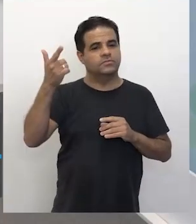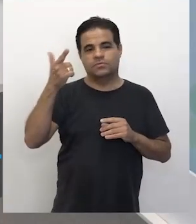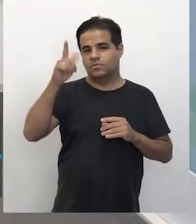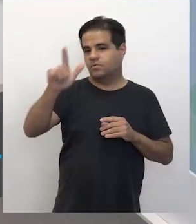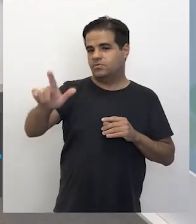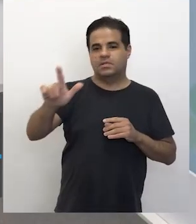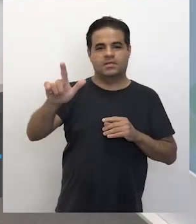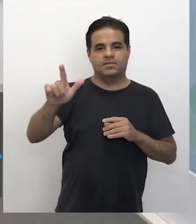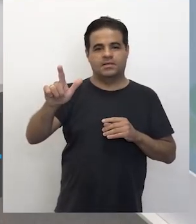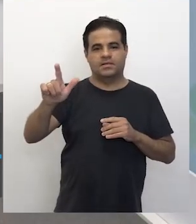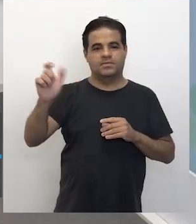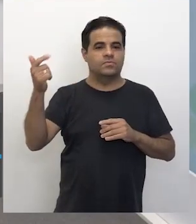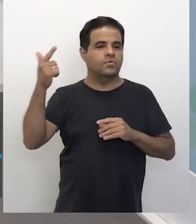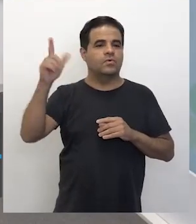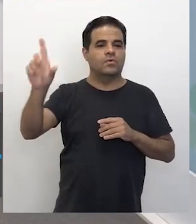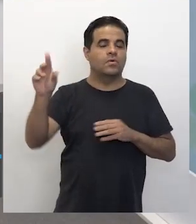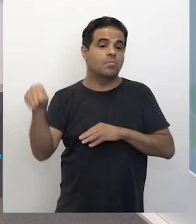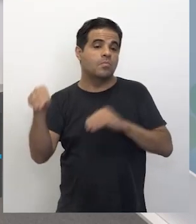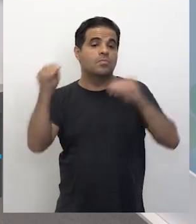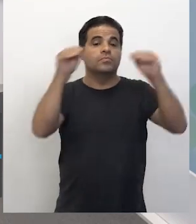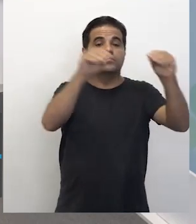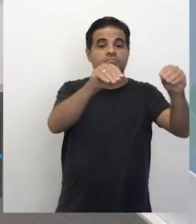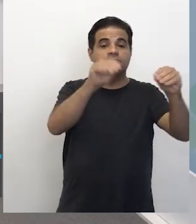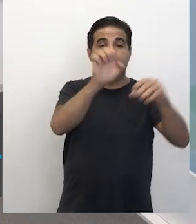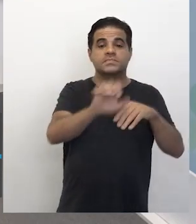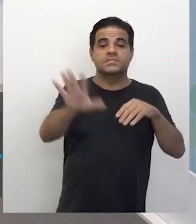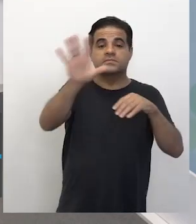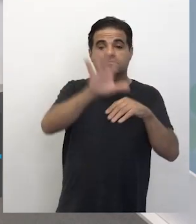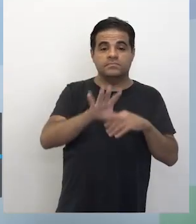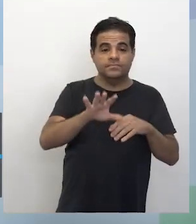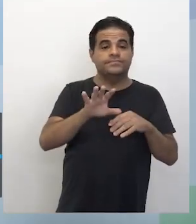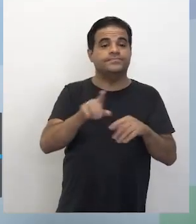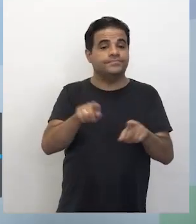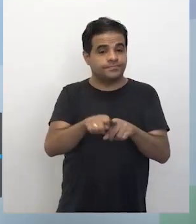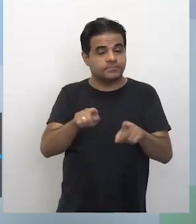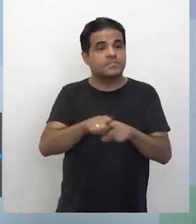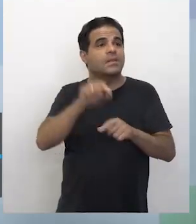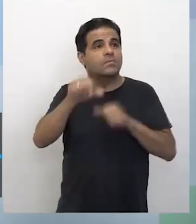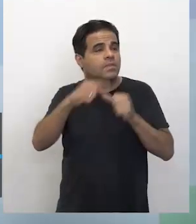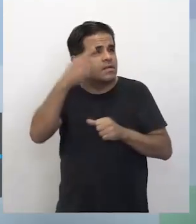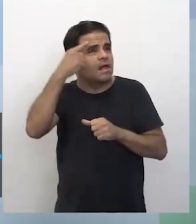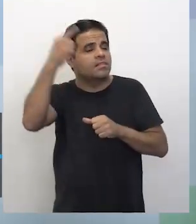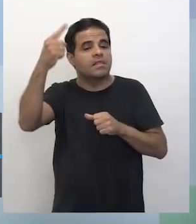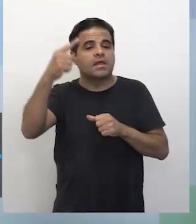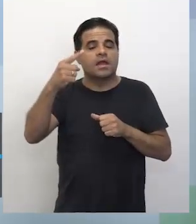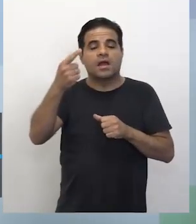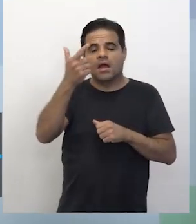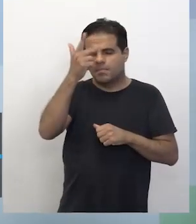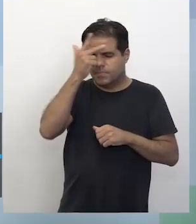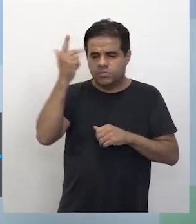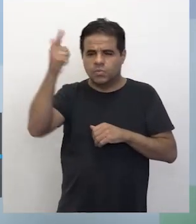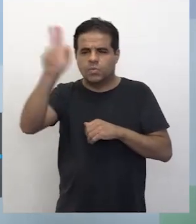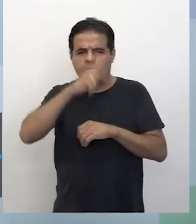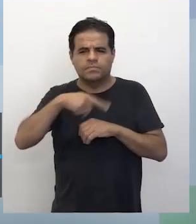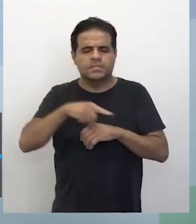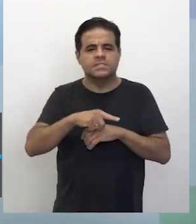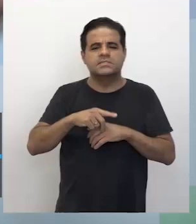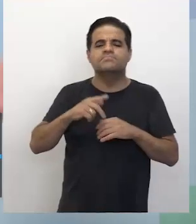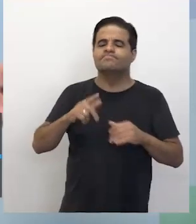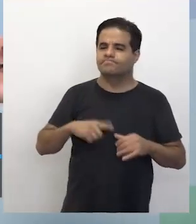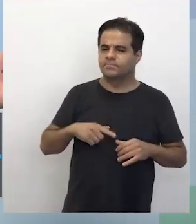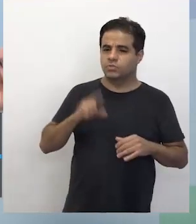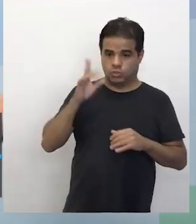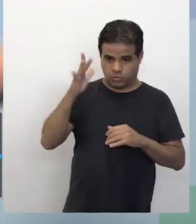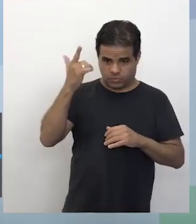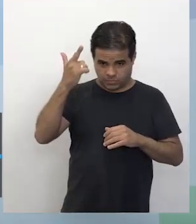já vira o outro, né? Se você fala mudança de Estado. Então, também a gente precisa mudar essa ideia de que o estrangeiro, a pessoa que sofre essa ideia, é